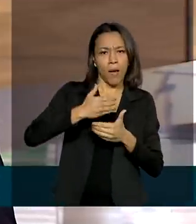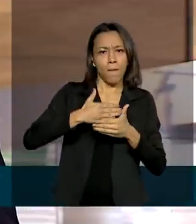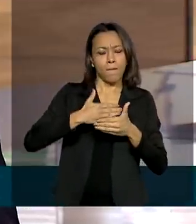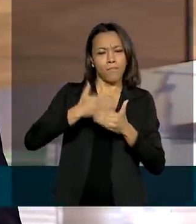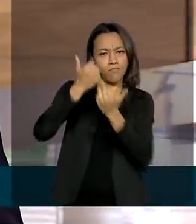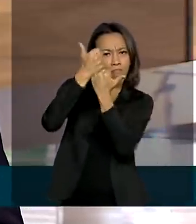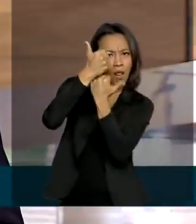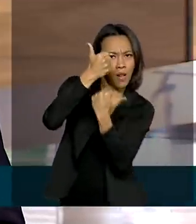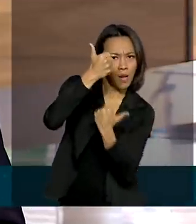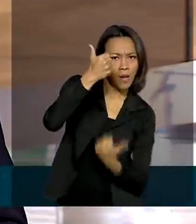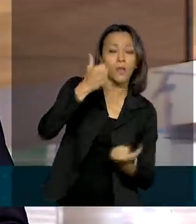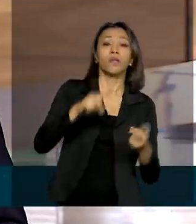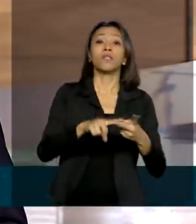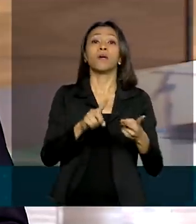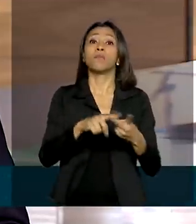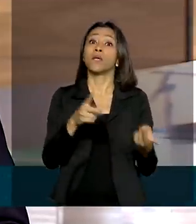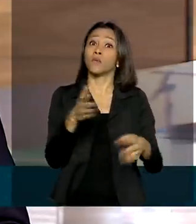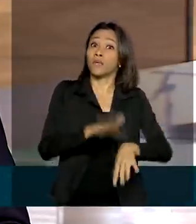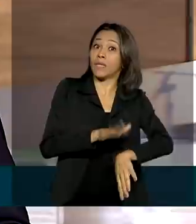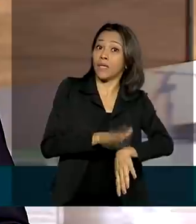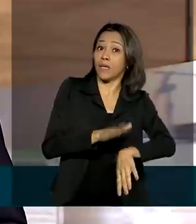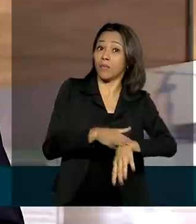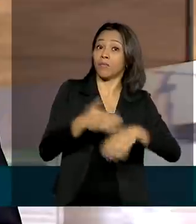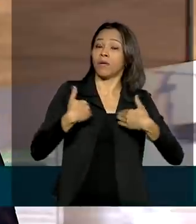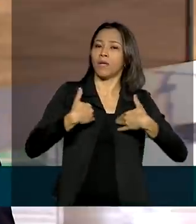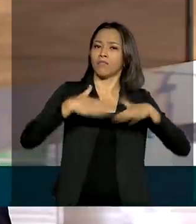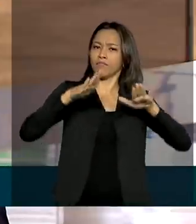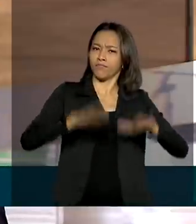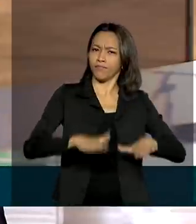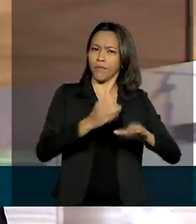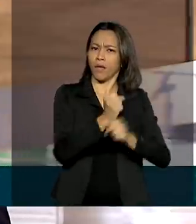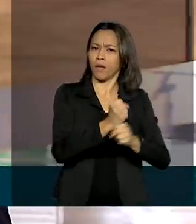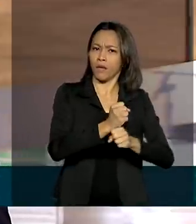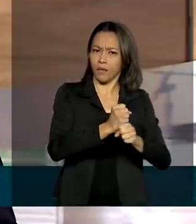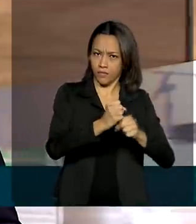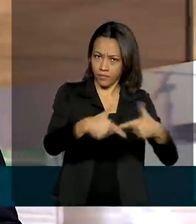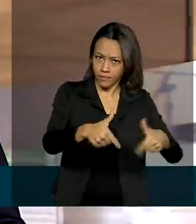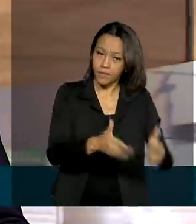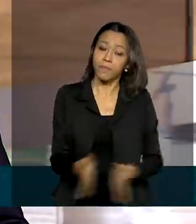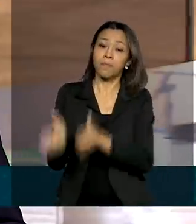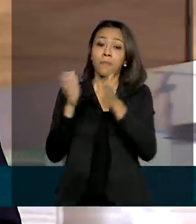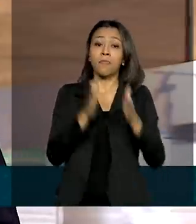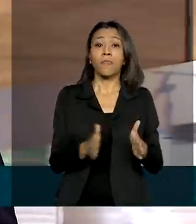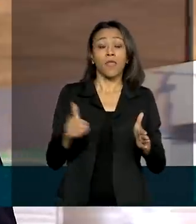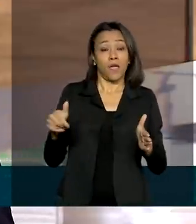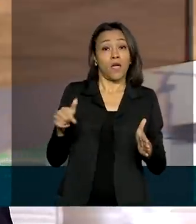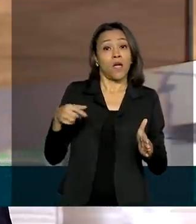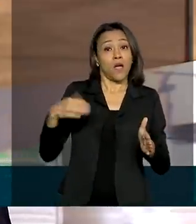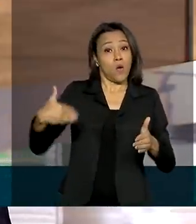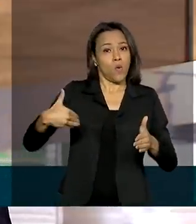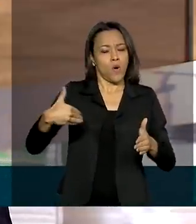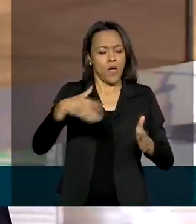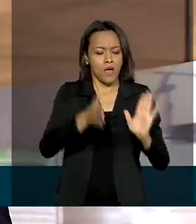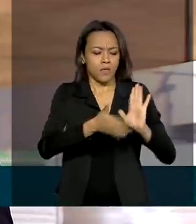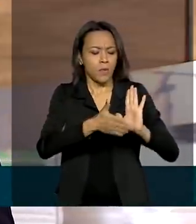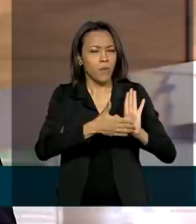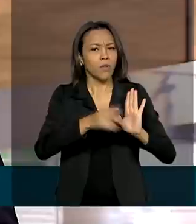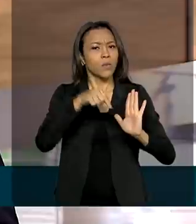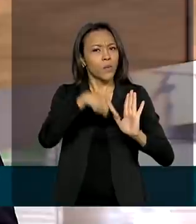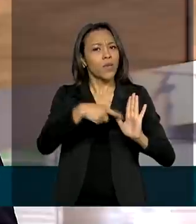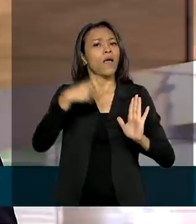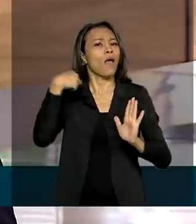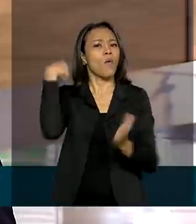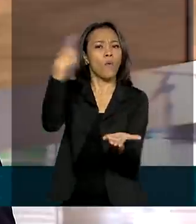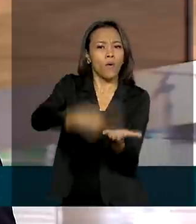atingir a estabilidade. E para o ministro da Economia, Paulo Guedes, a reforma sinaliza aí o compromisso do governo com a